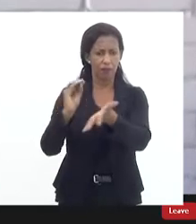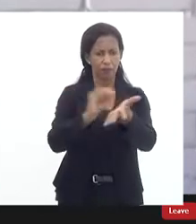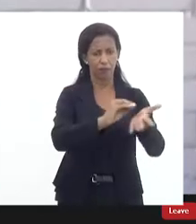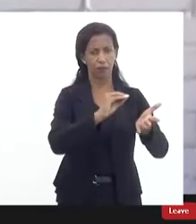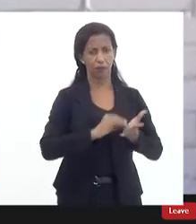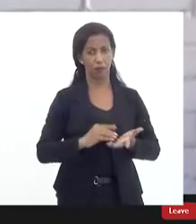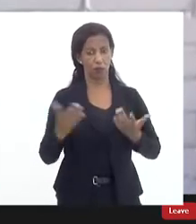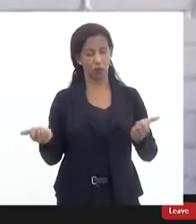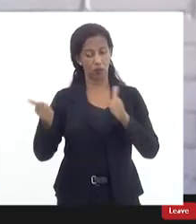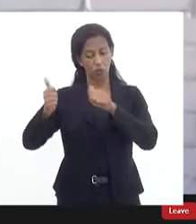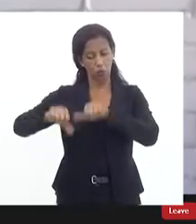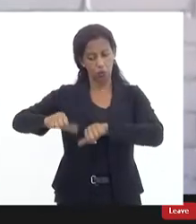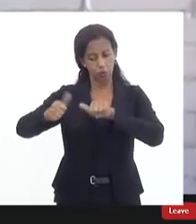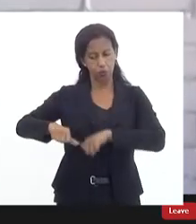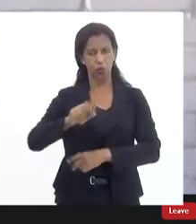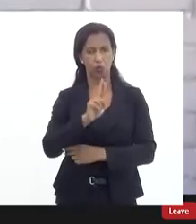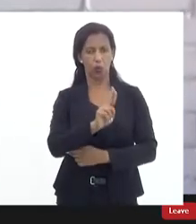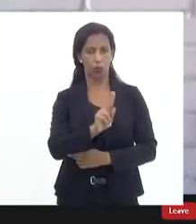UPP